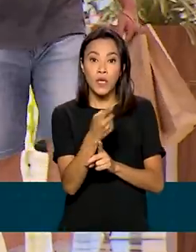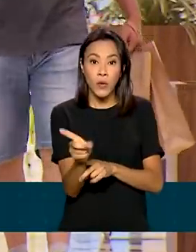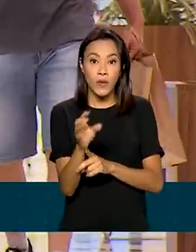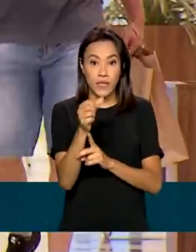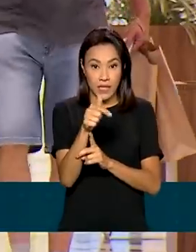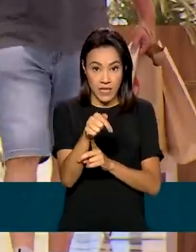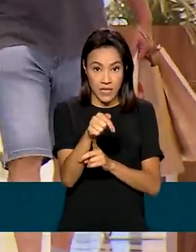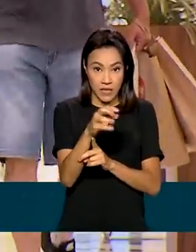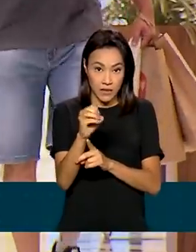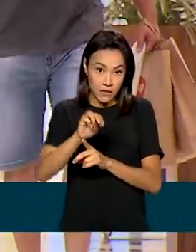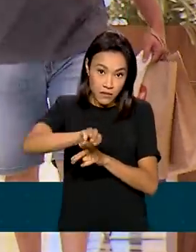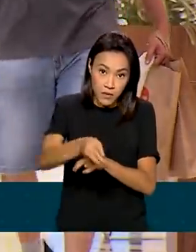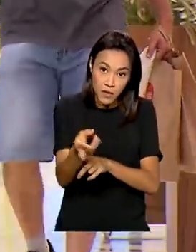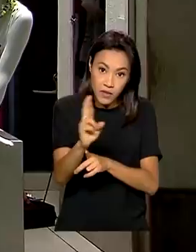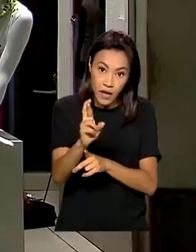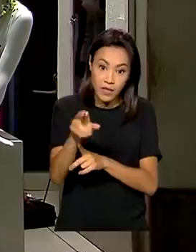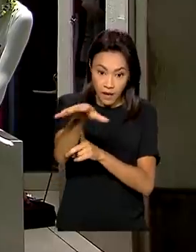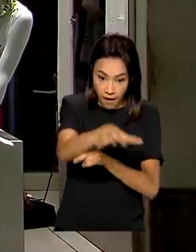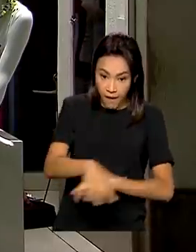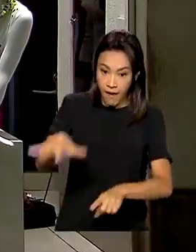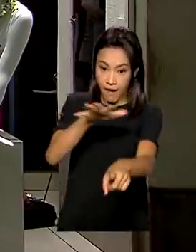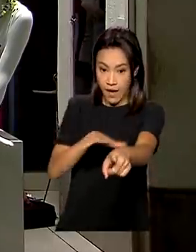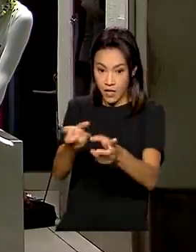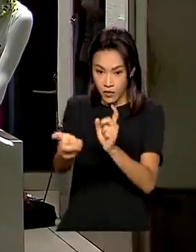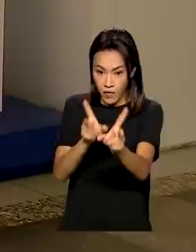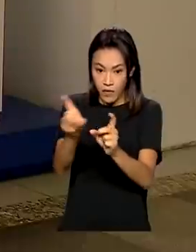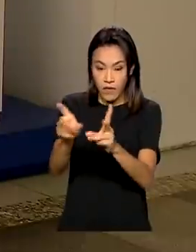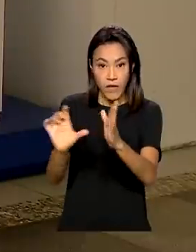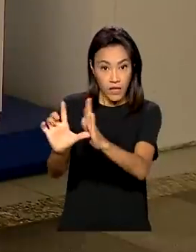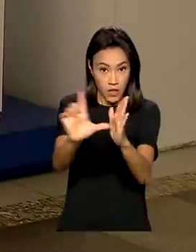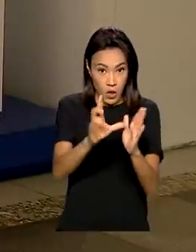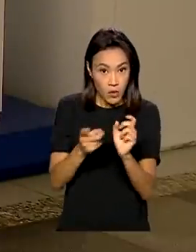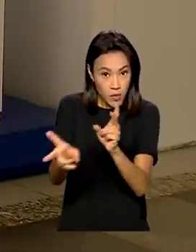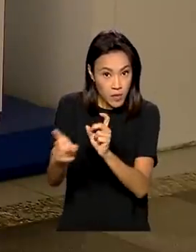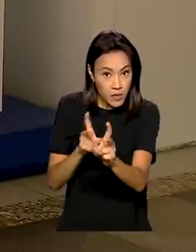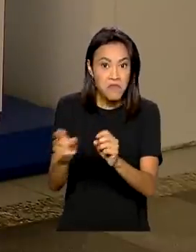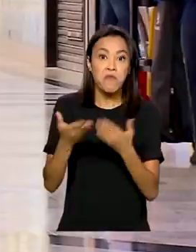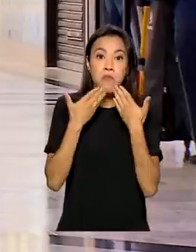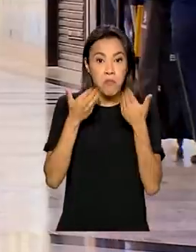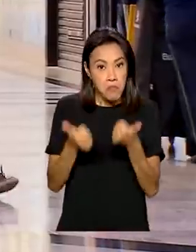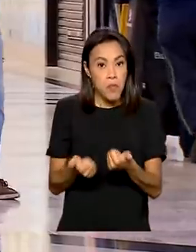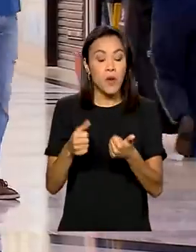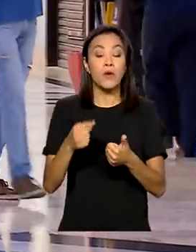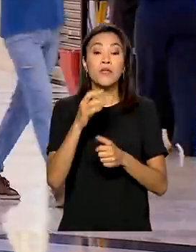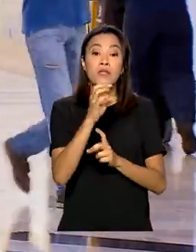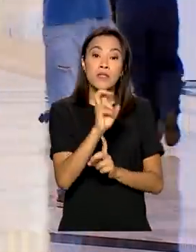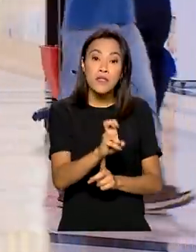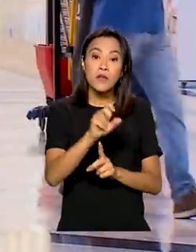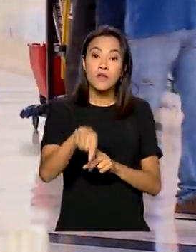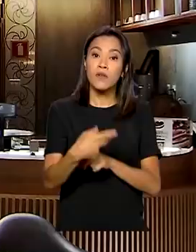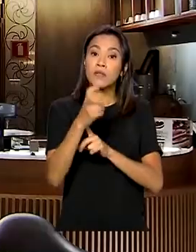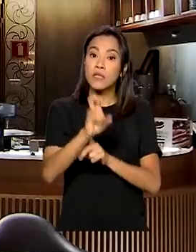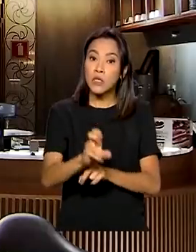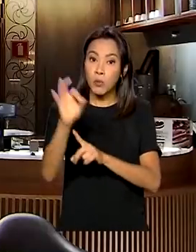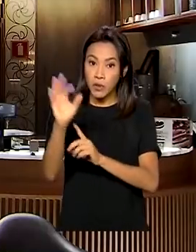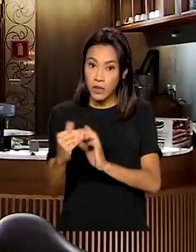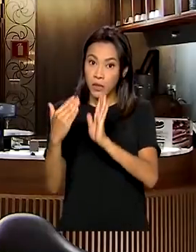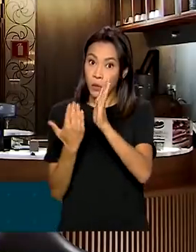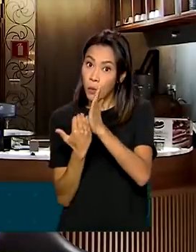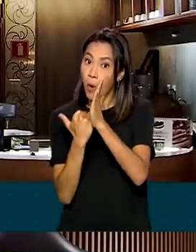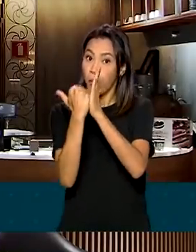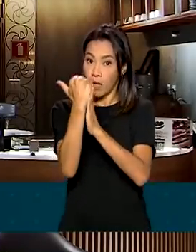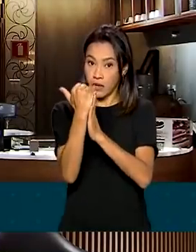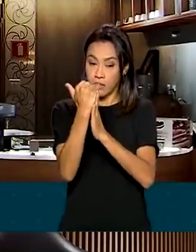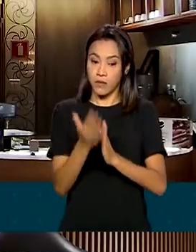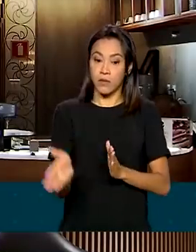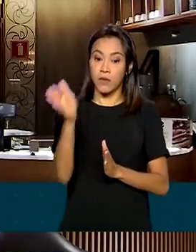O comércio foi um dos setores que deu sinais de recuperação, com aumento de 5,5%. O exemplo vem